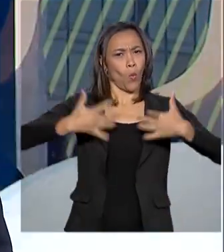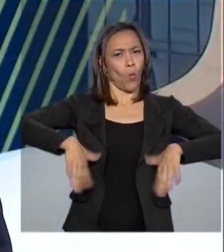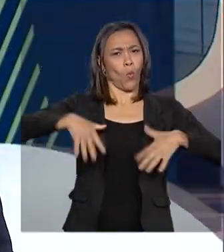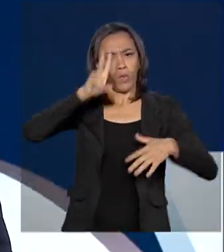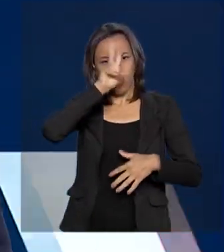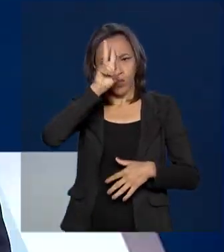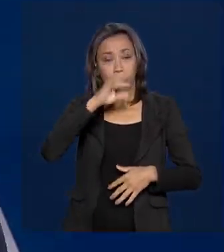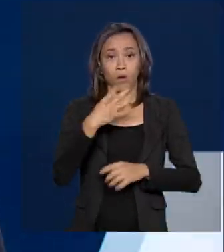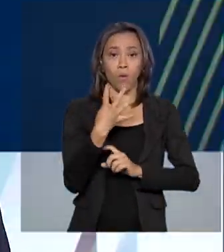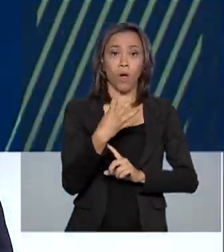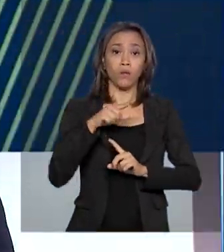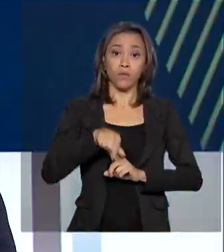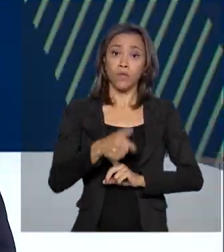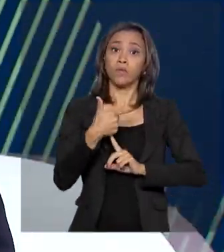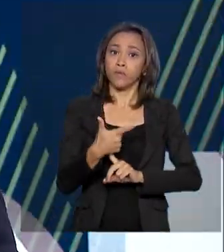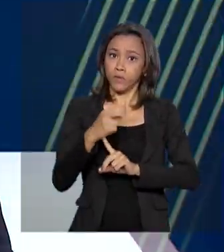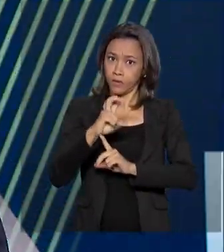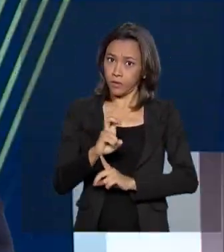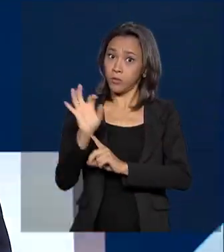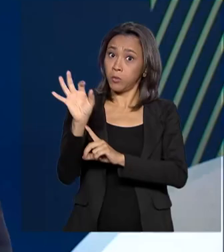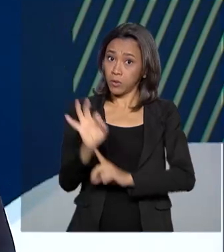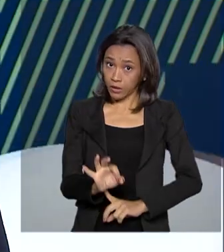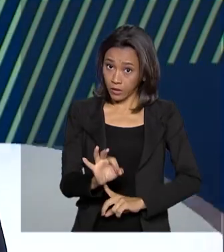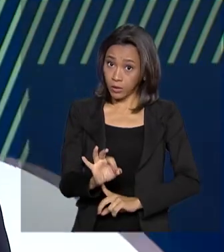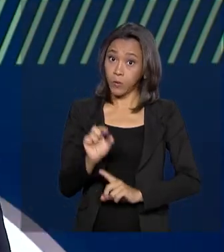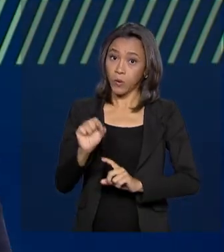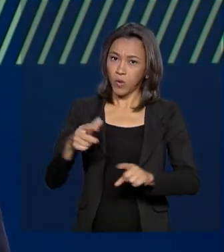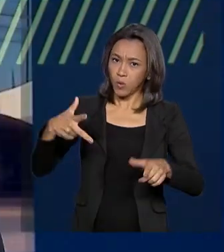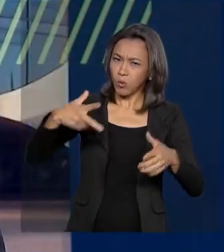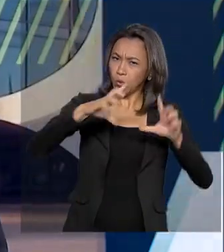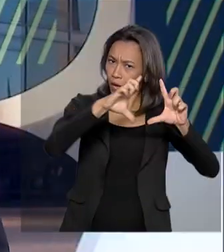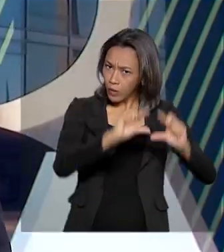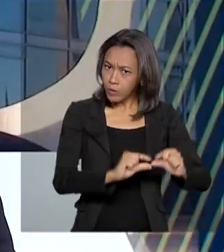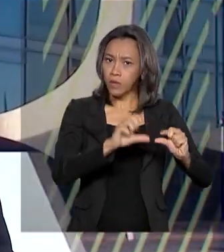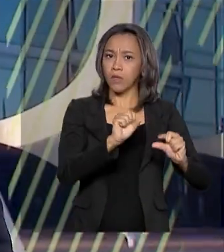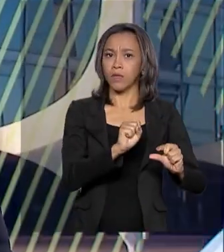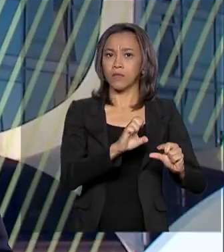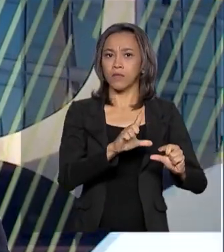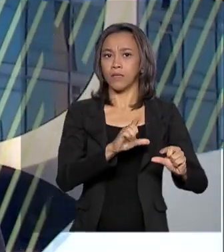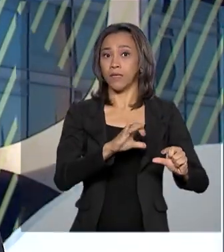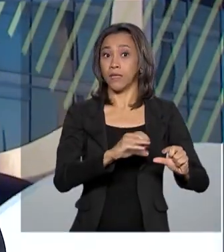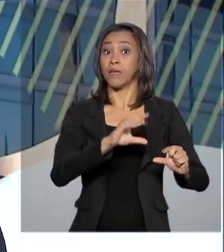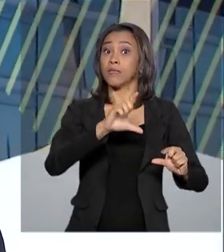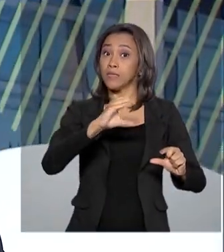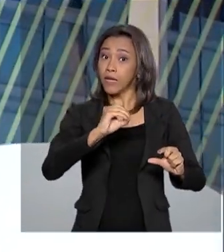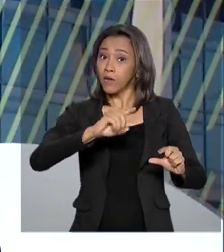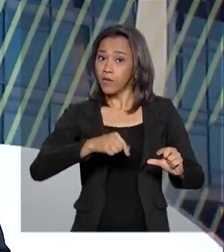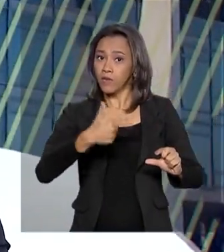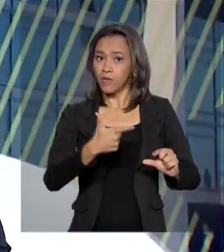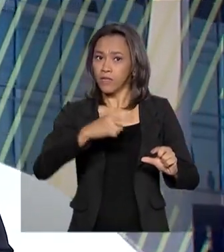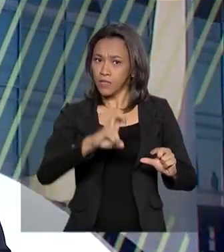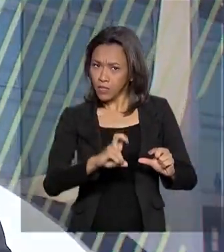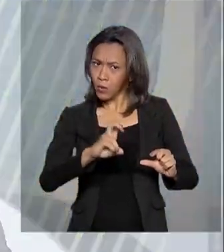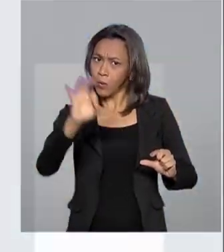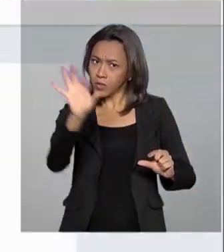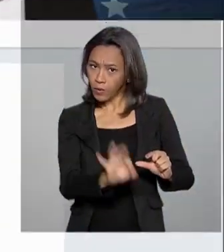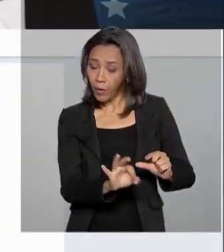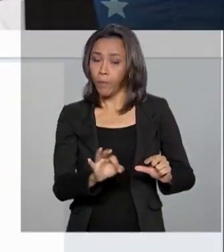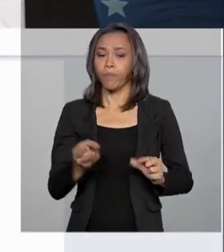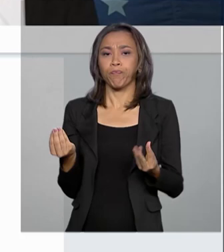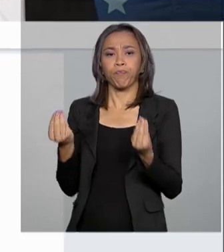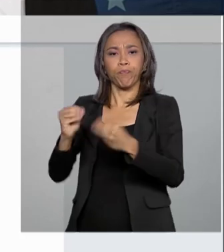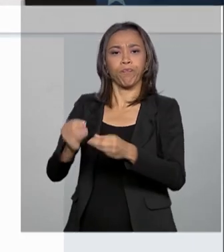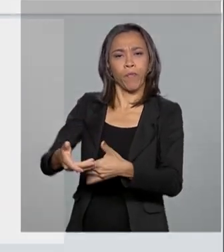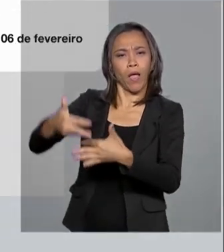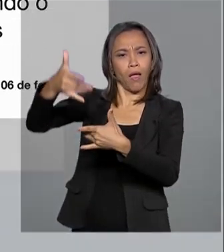4,25%. O corte na Selic foi de 0,25 ponto percentual. Pelas redes sociais, o presidente